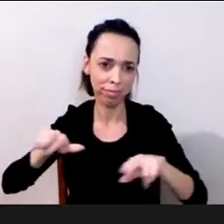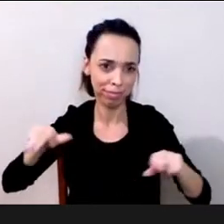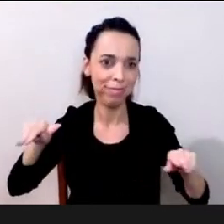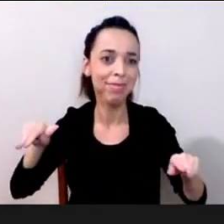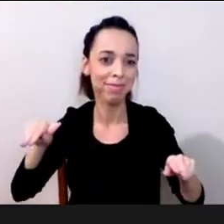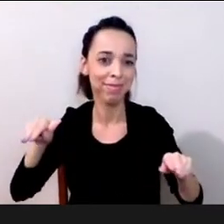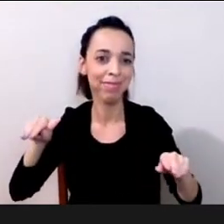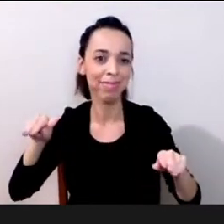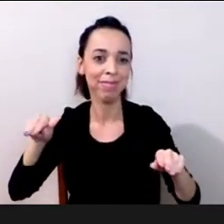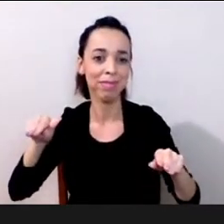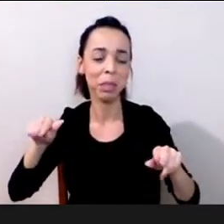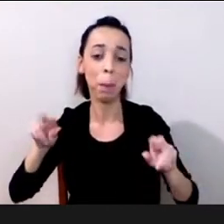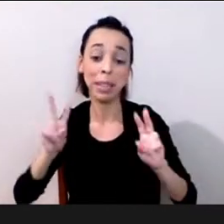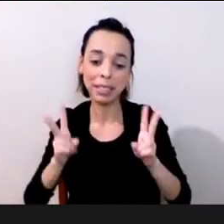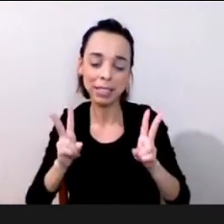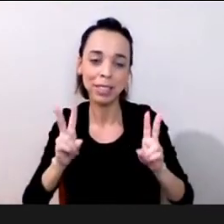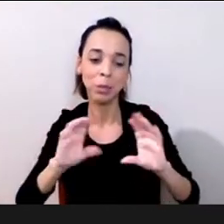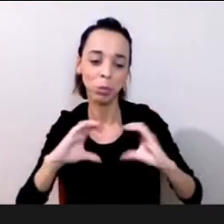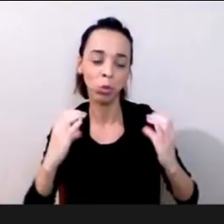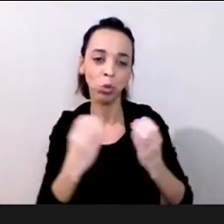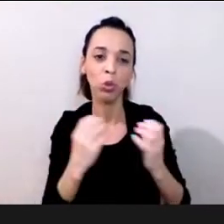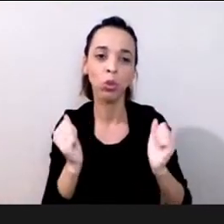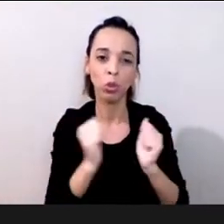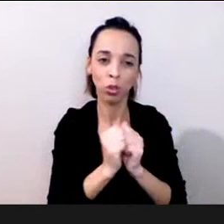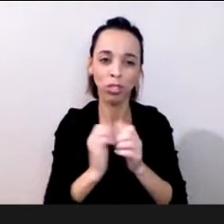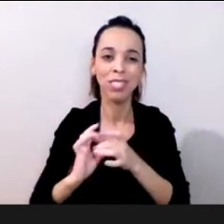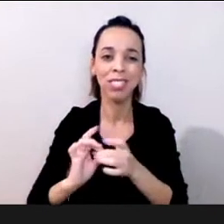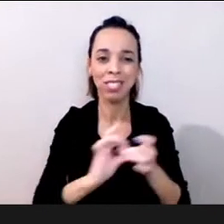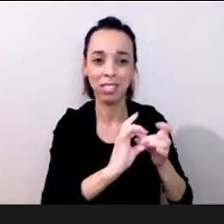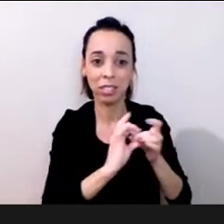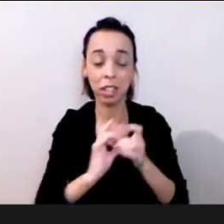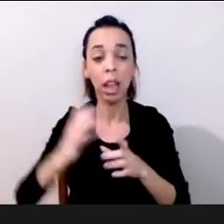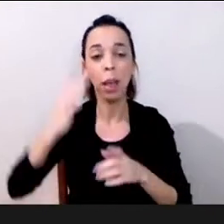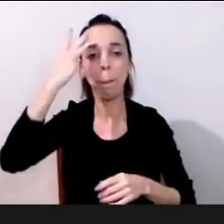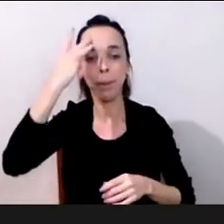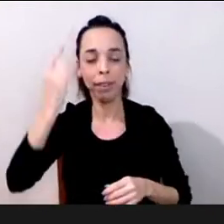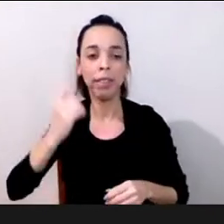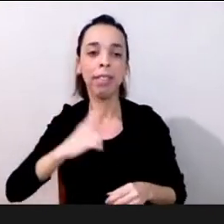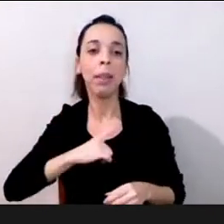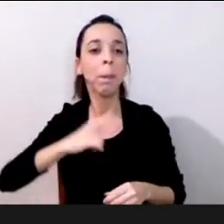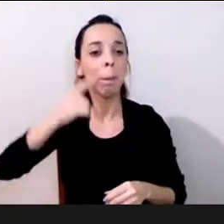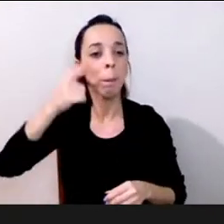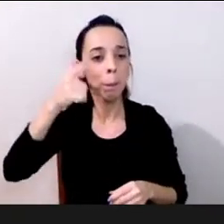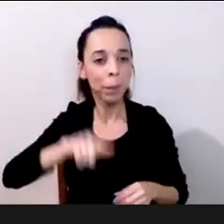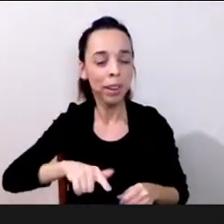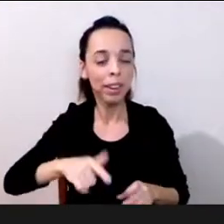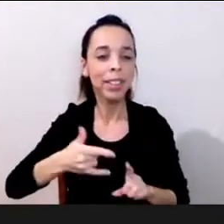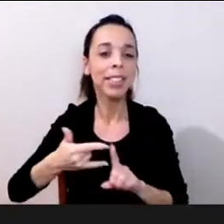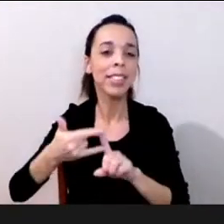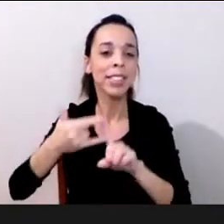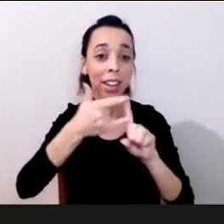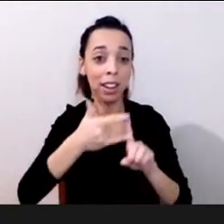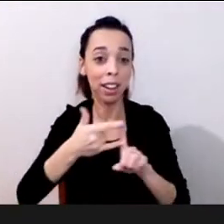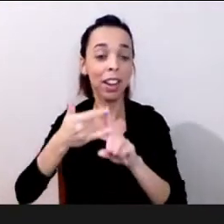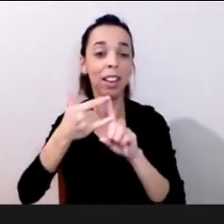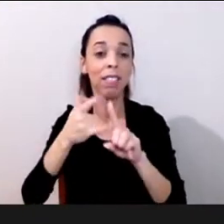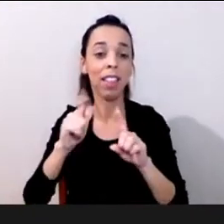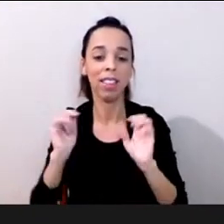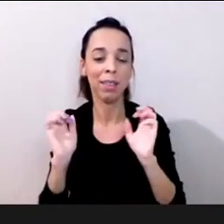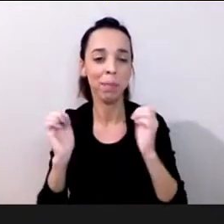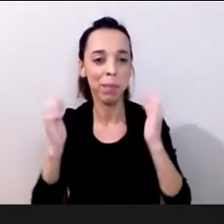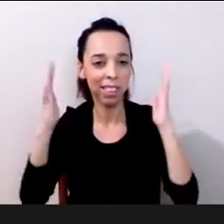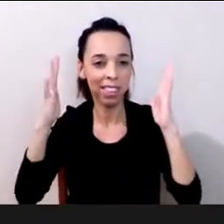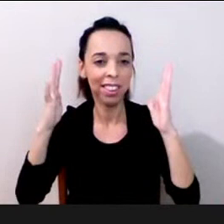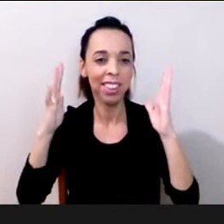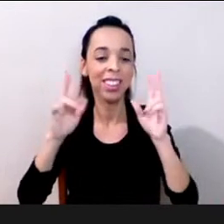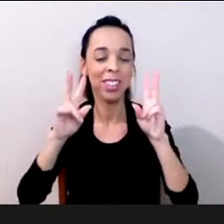também para finalizar o nosso fórum esse fórum também em homenagem a esses 75 anos dessa instituição um fórum